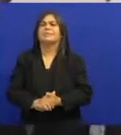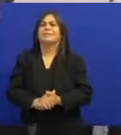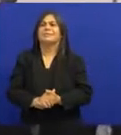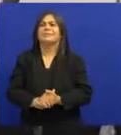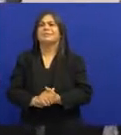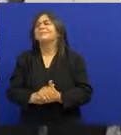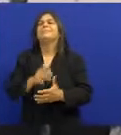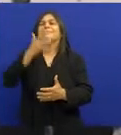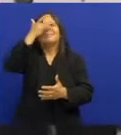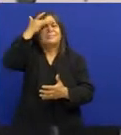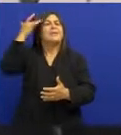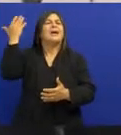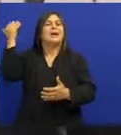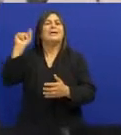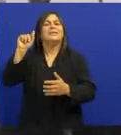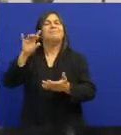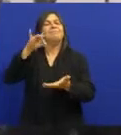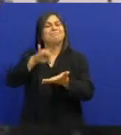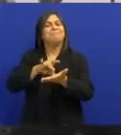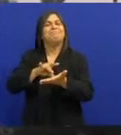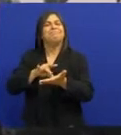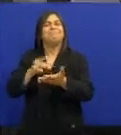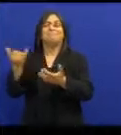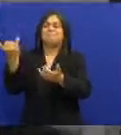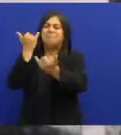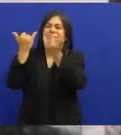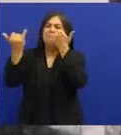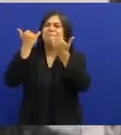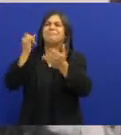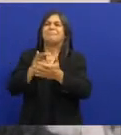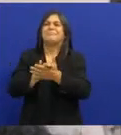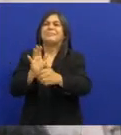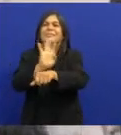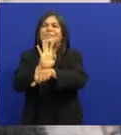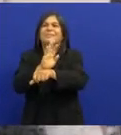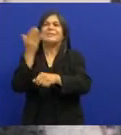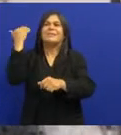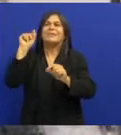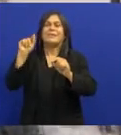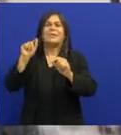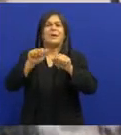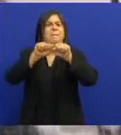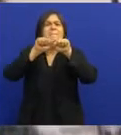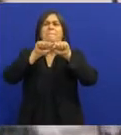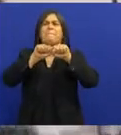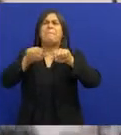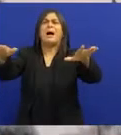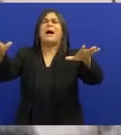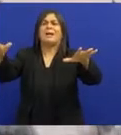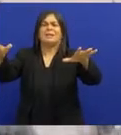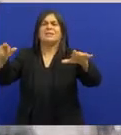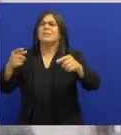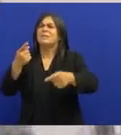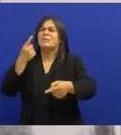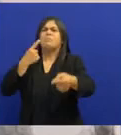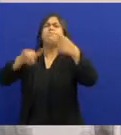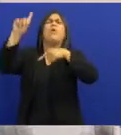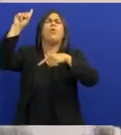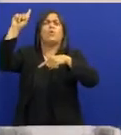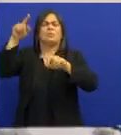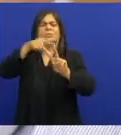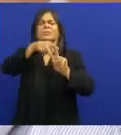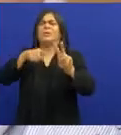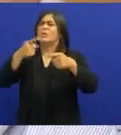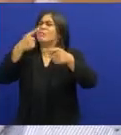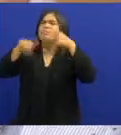E depoimentos De pessoas da época Que diziam que Os filmes Alavancaram ainda mais A carreira dos